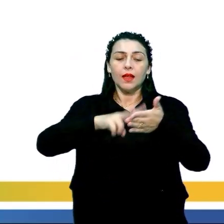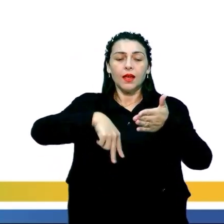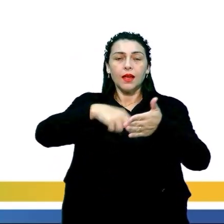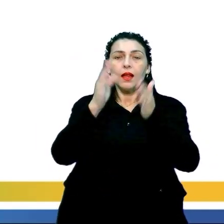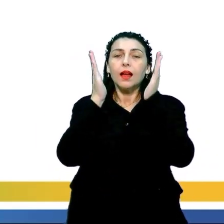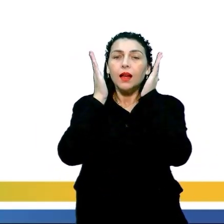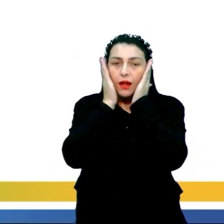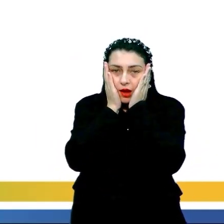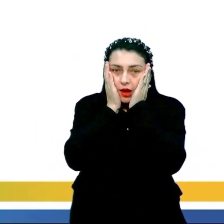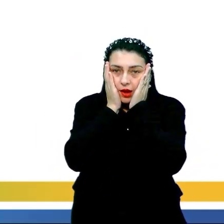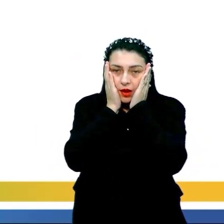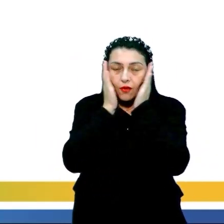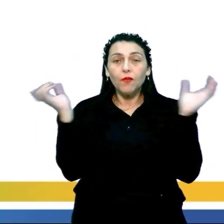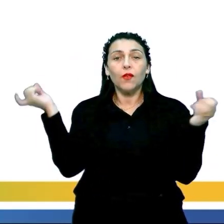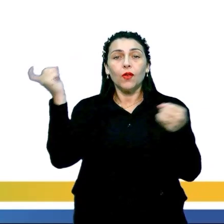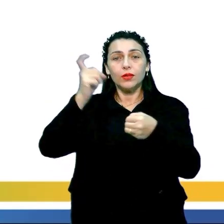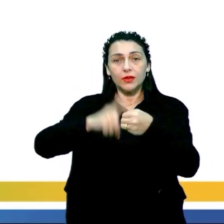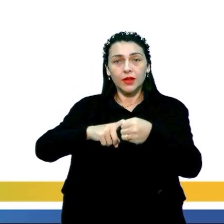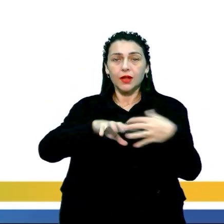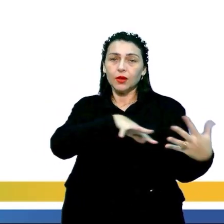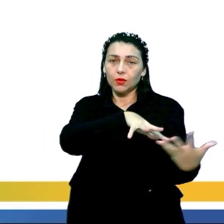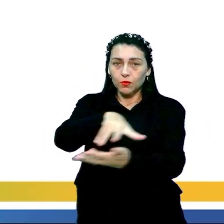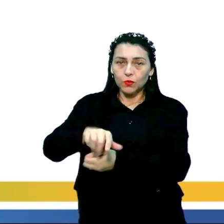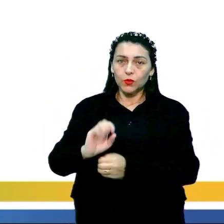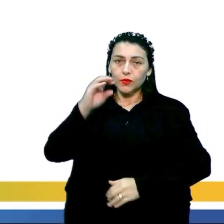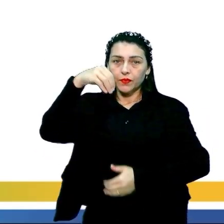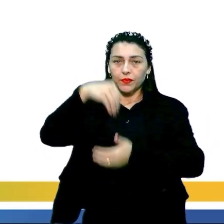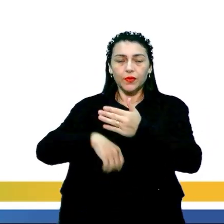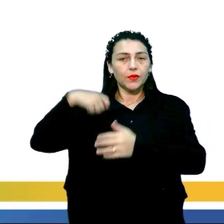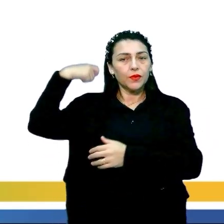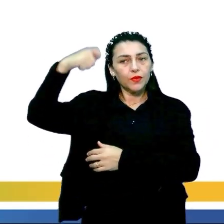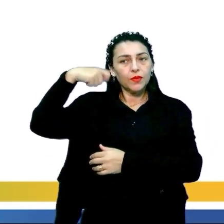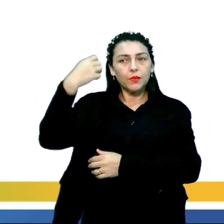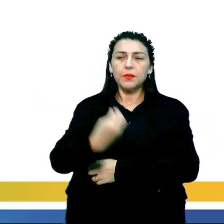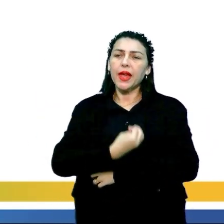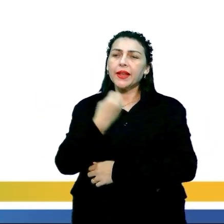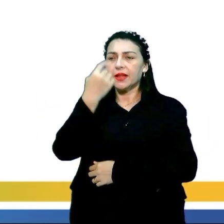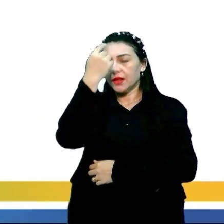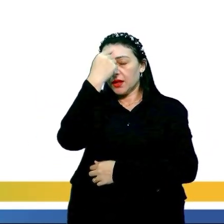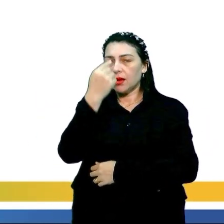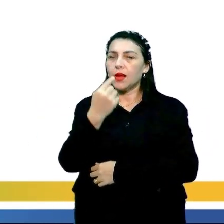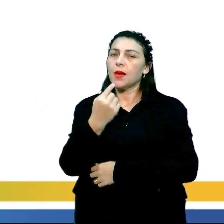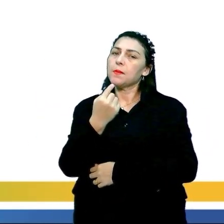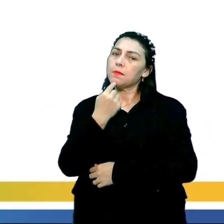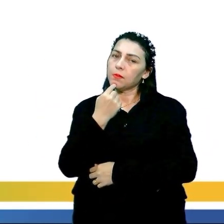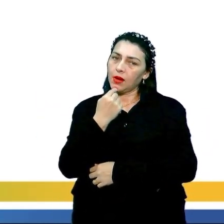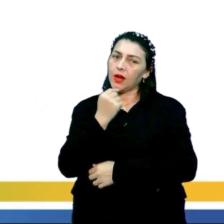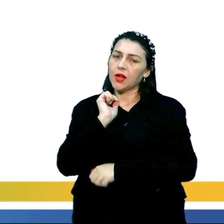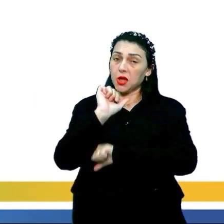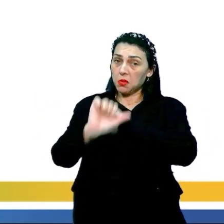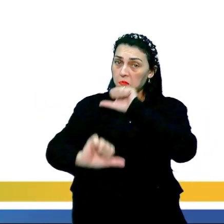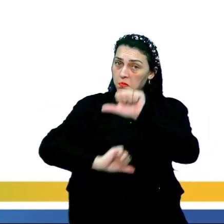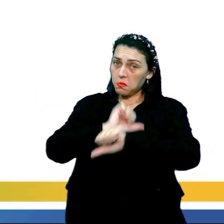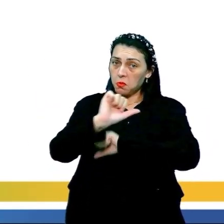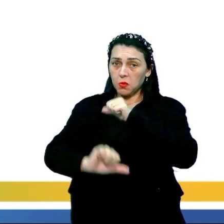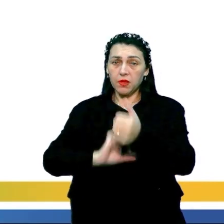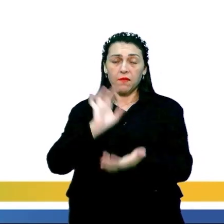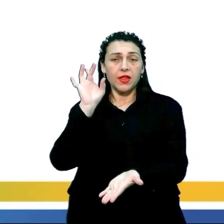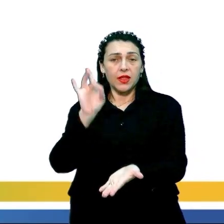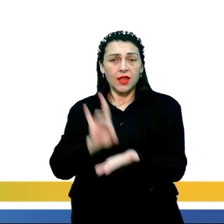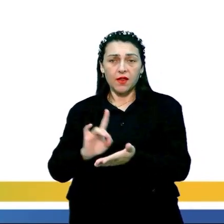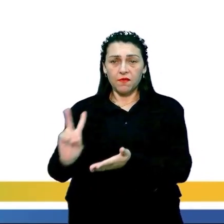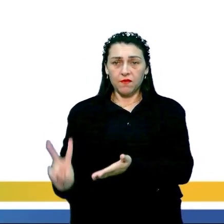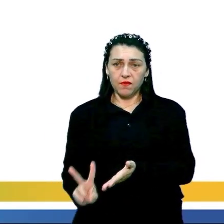voltada à expressão do mundo interior do artista, presença de imagens que deformam a realidade e a